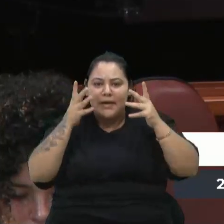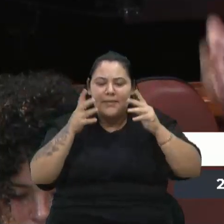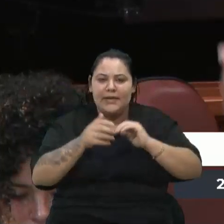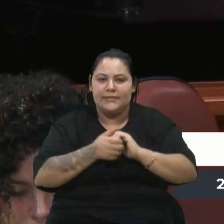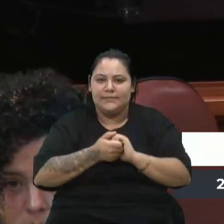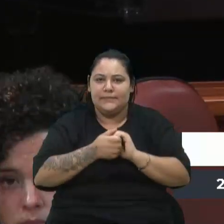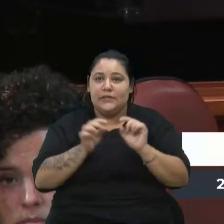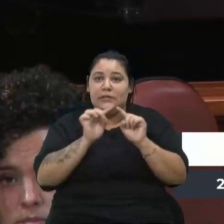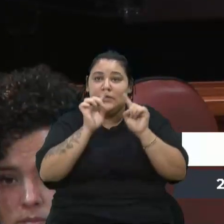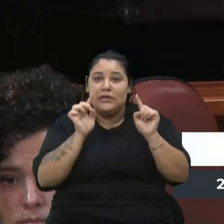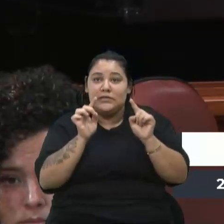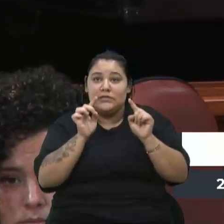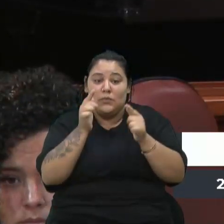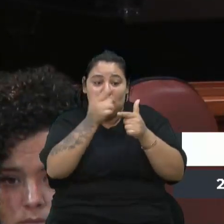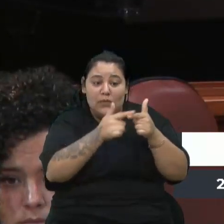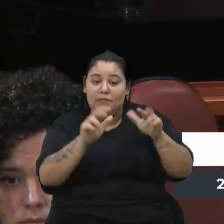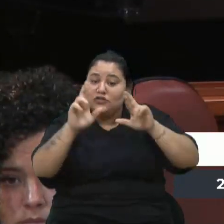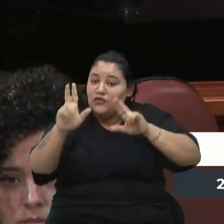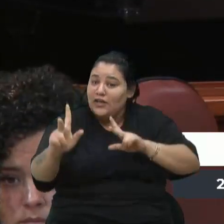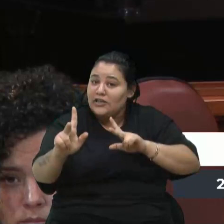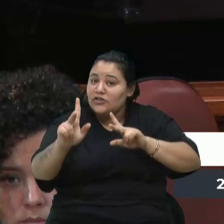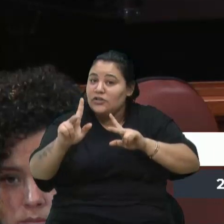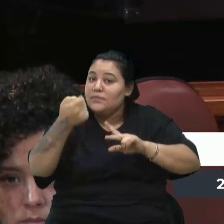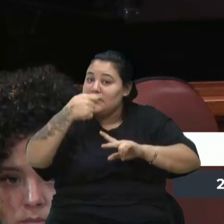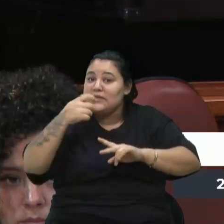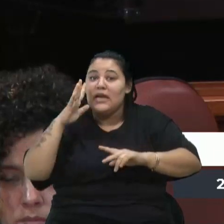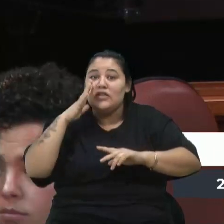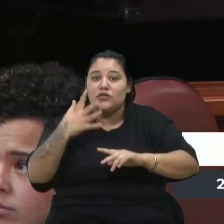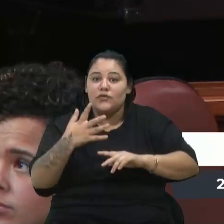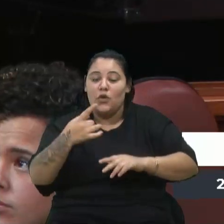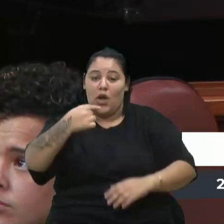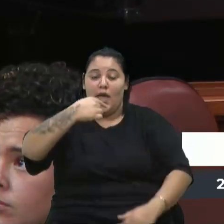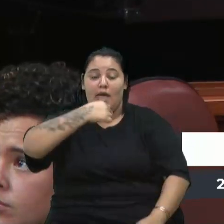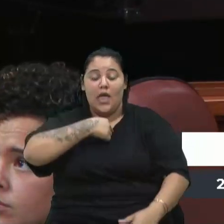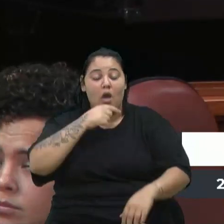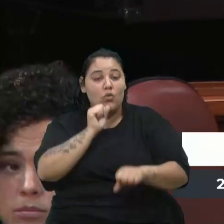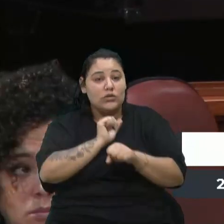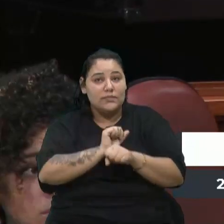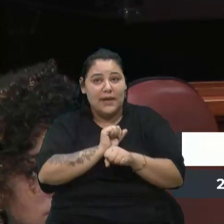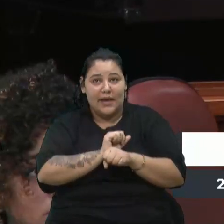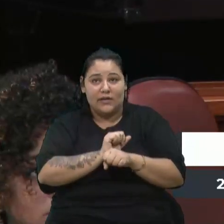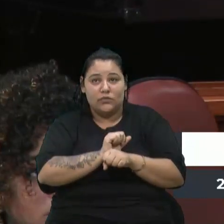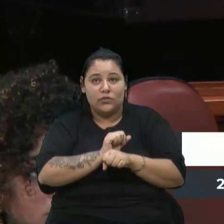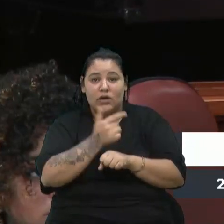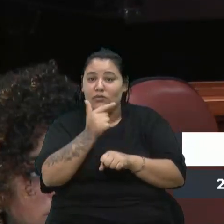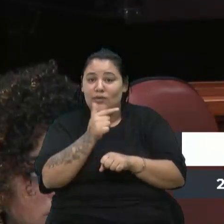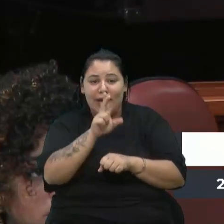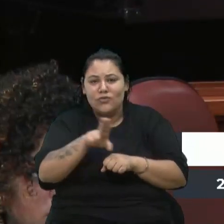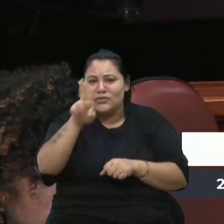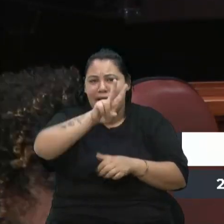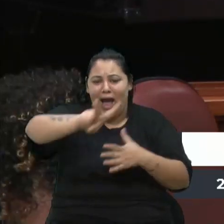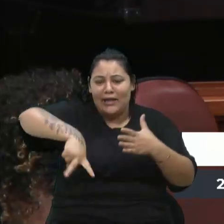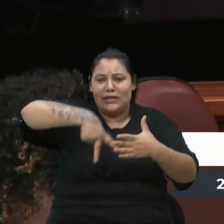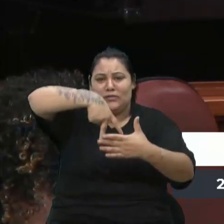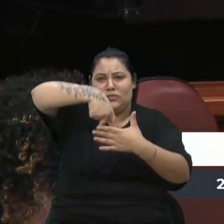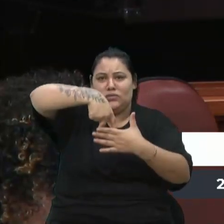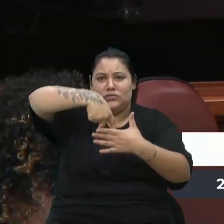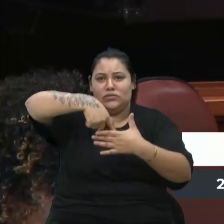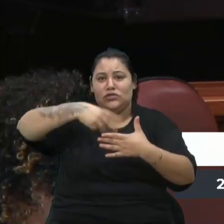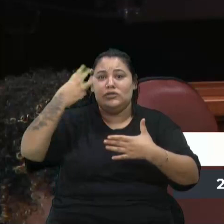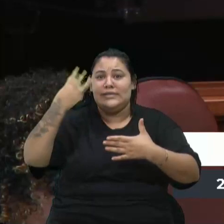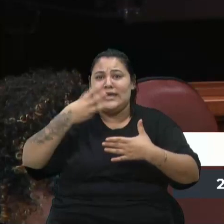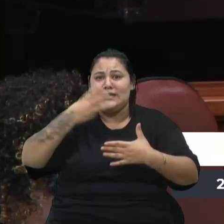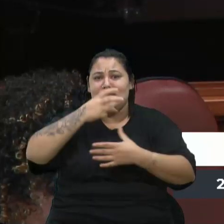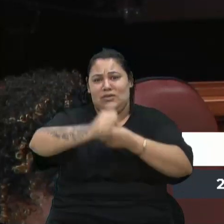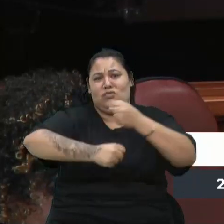problemas distintos e que precisam ser resolvidos. Eu espero não ter que usar essa tribuna para, no terceiro